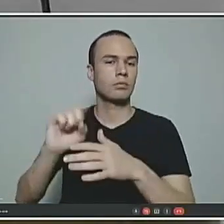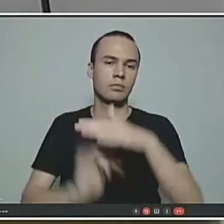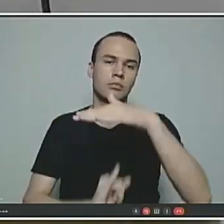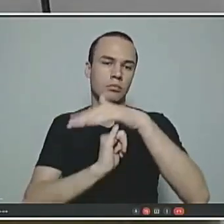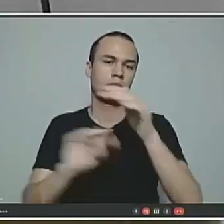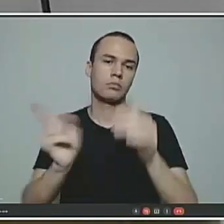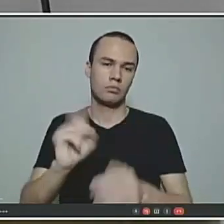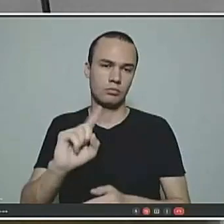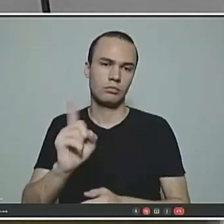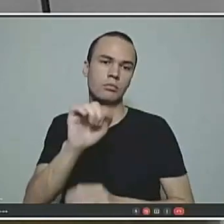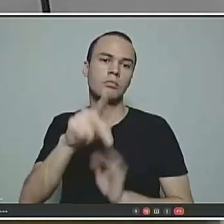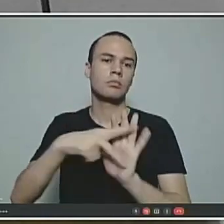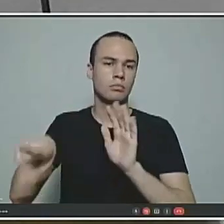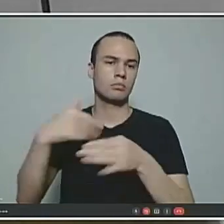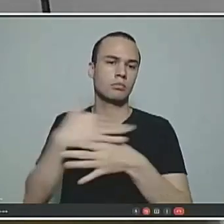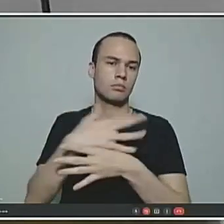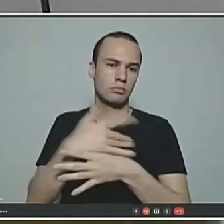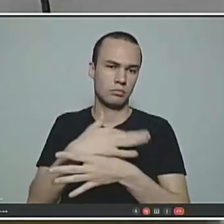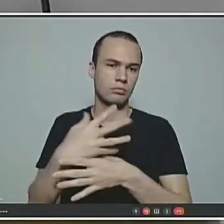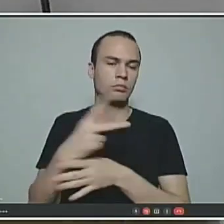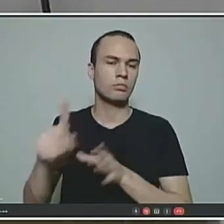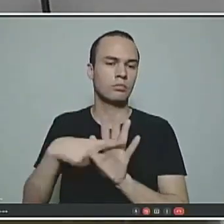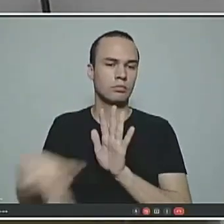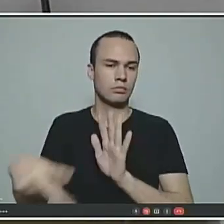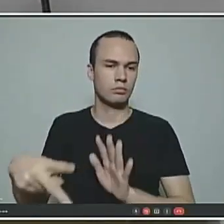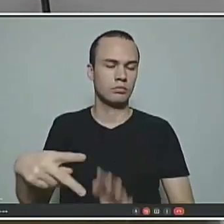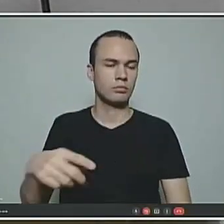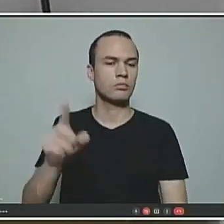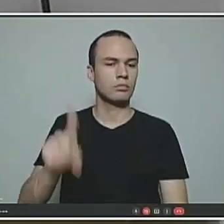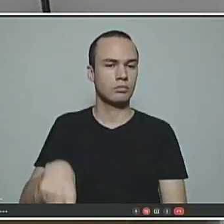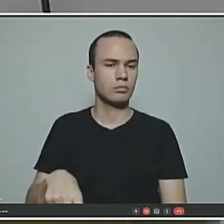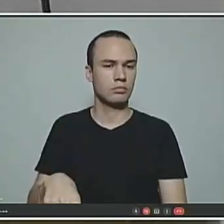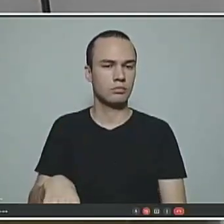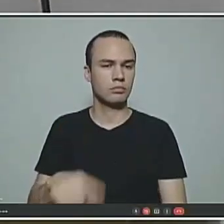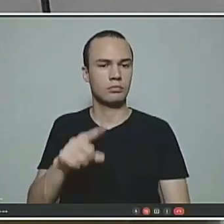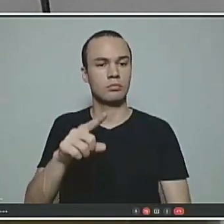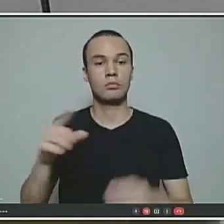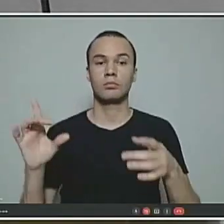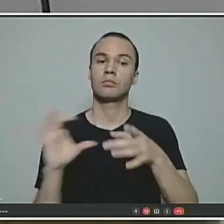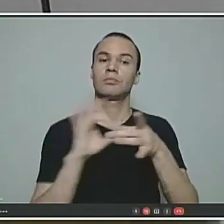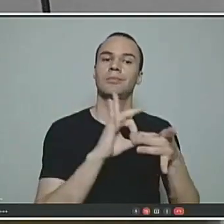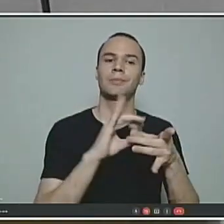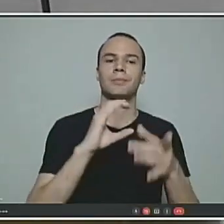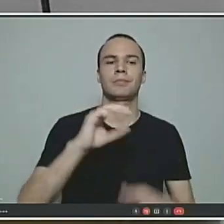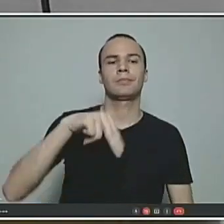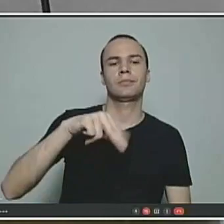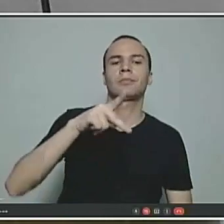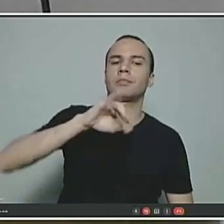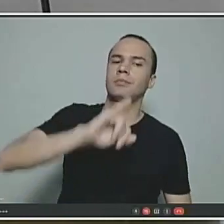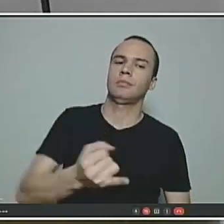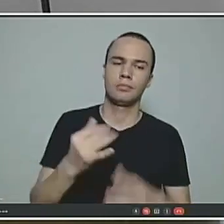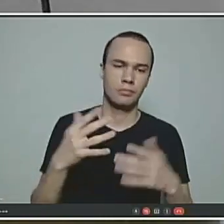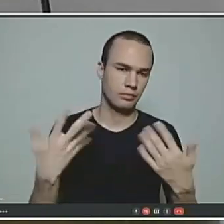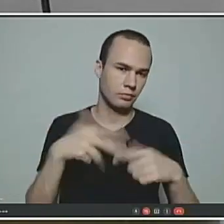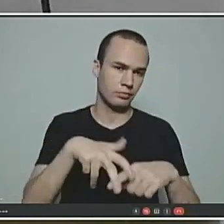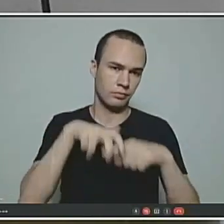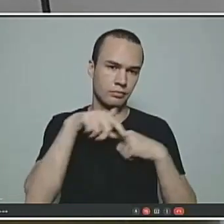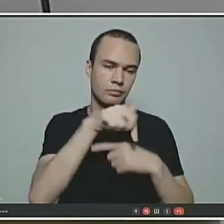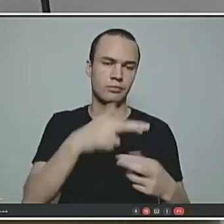princípio da unicidade, ele é vinculado ao CNPJ da prefeitura. Portanto, as grandes